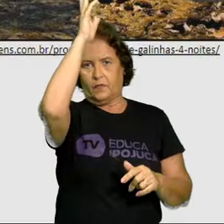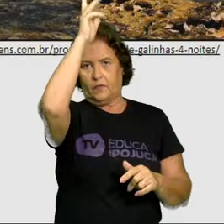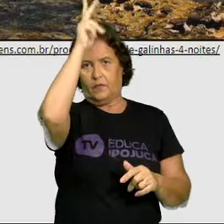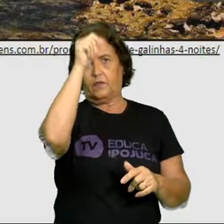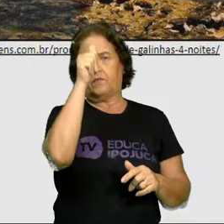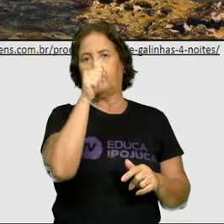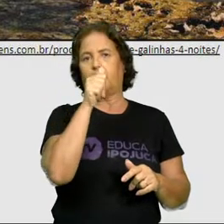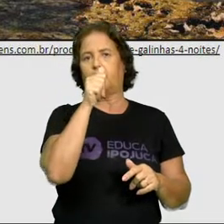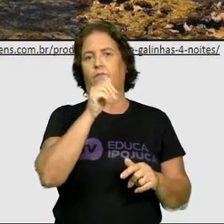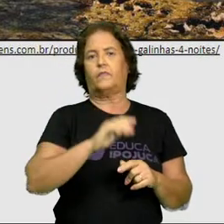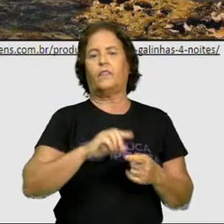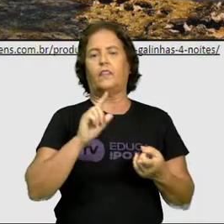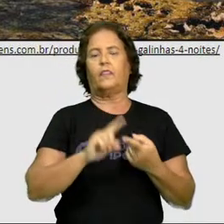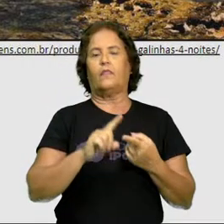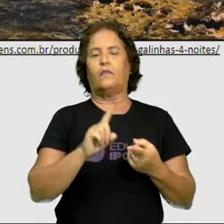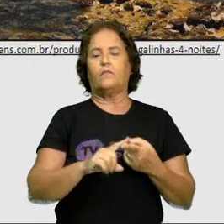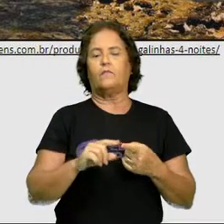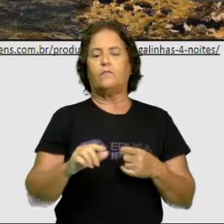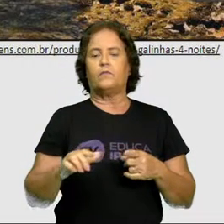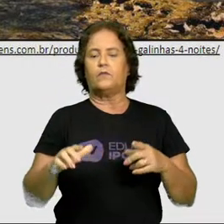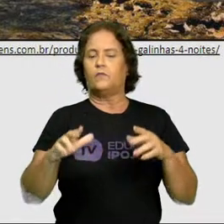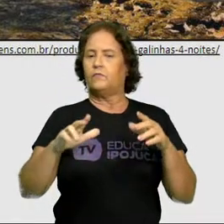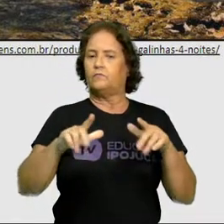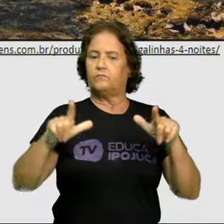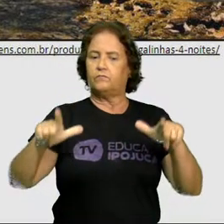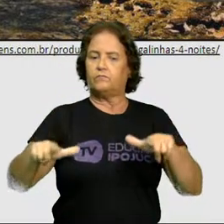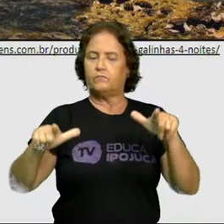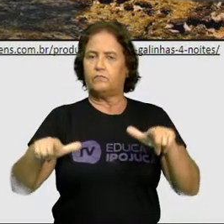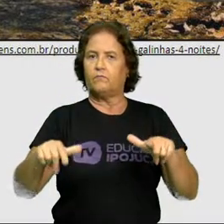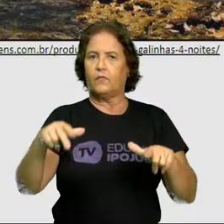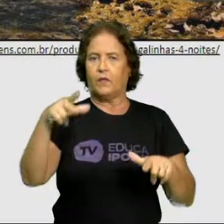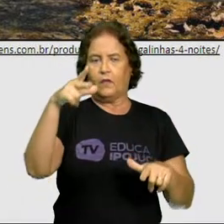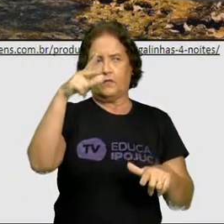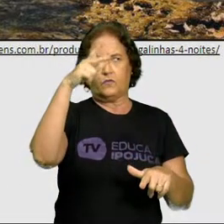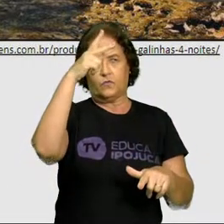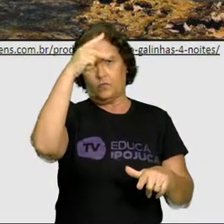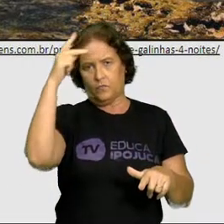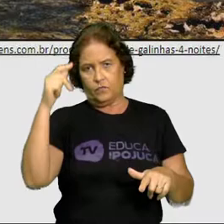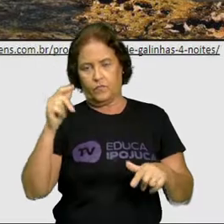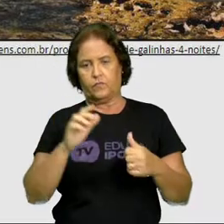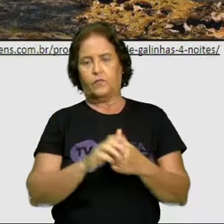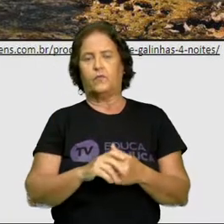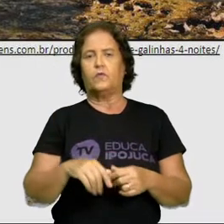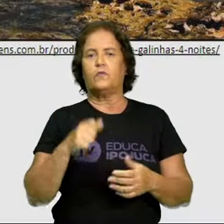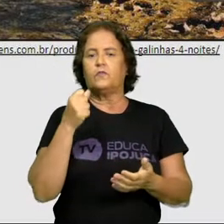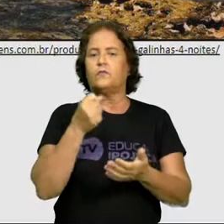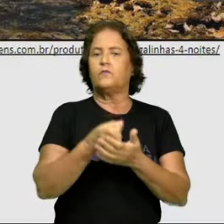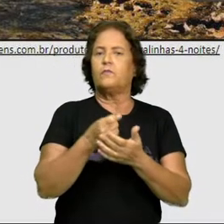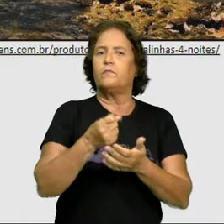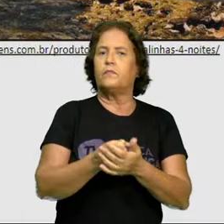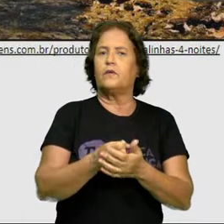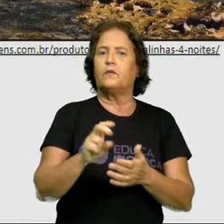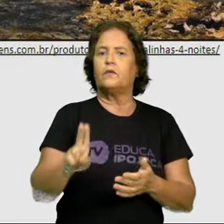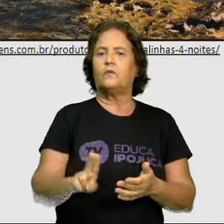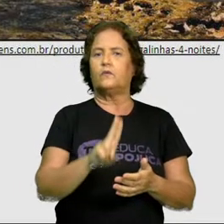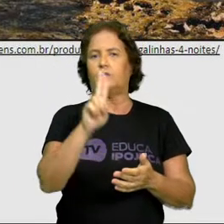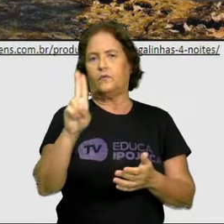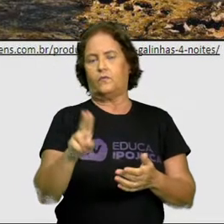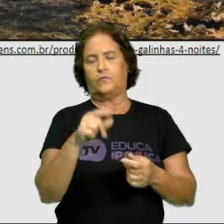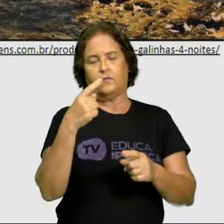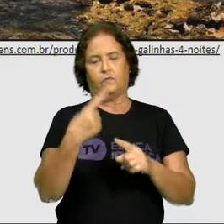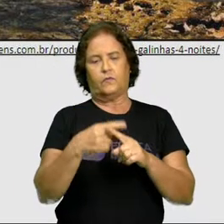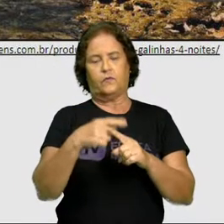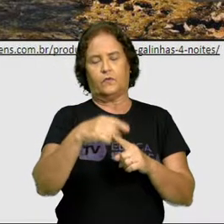espaço público. O que a gente paga é o consumo por causa do pessoal que comercializa, mas a área é